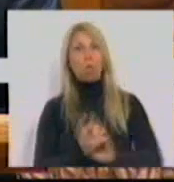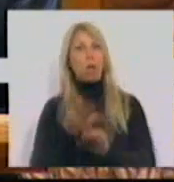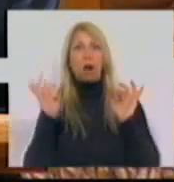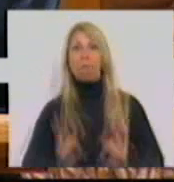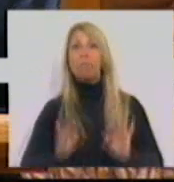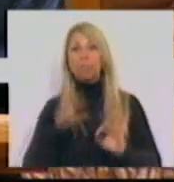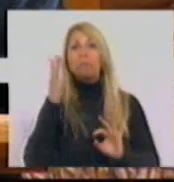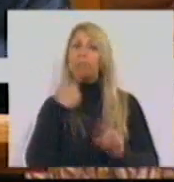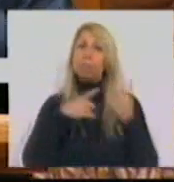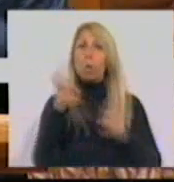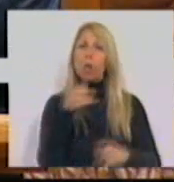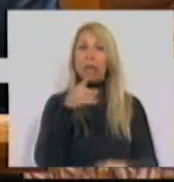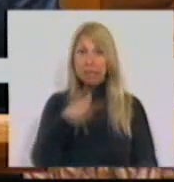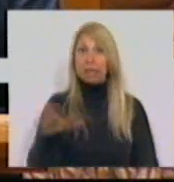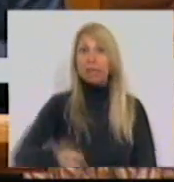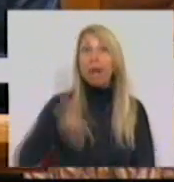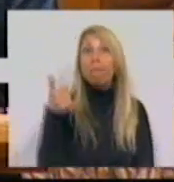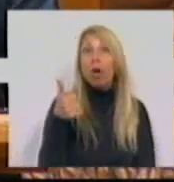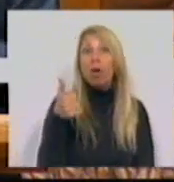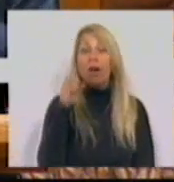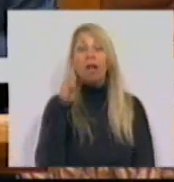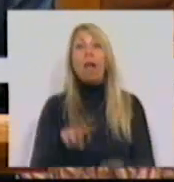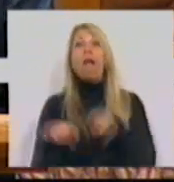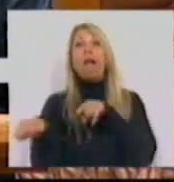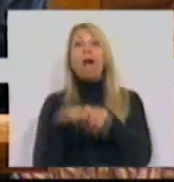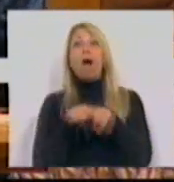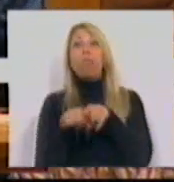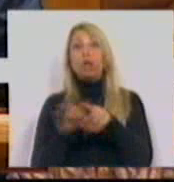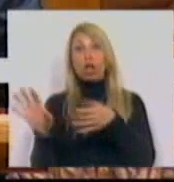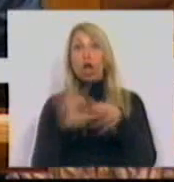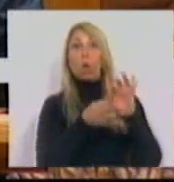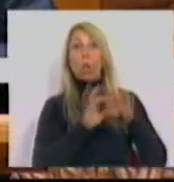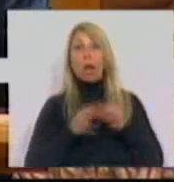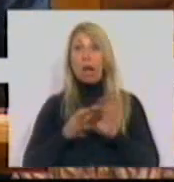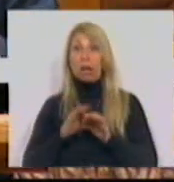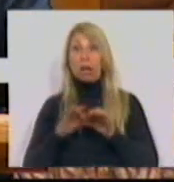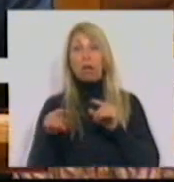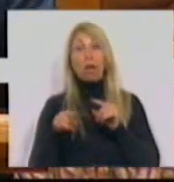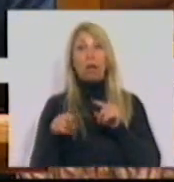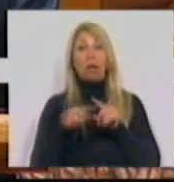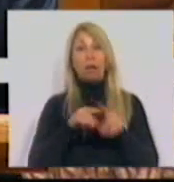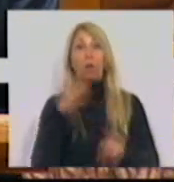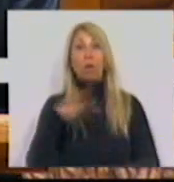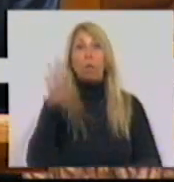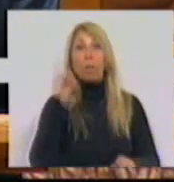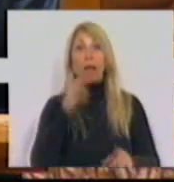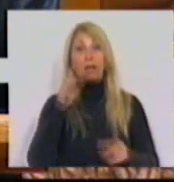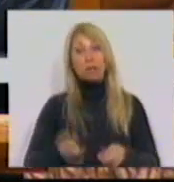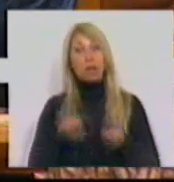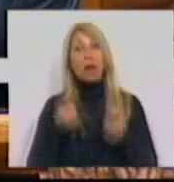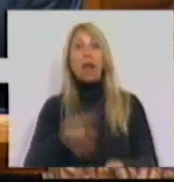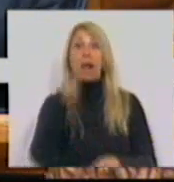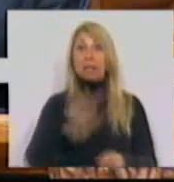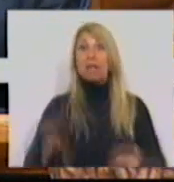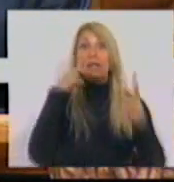a ciência está melhor, que viram destruir uma política coerente dos governos socialistas, de aposta na ciência e na investigação científica.